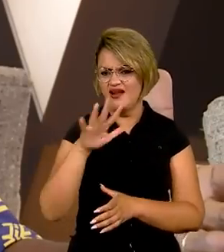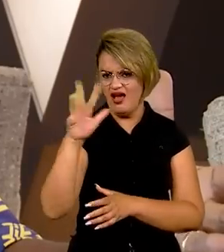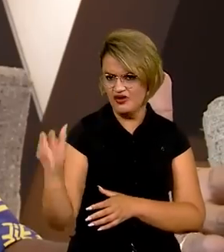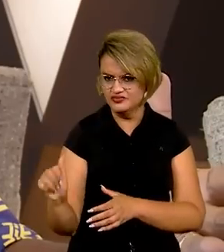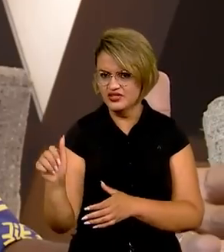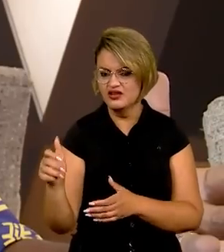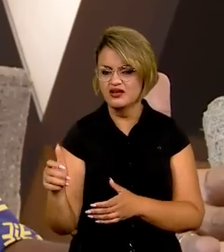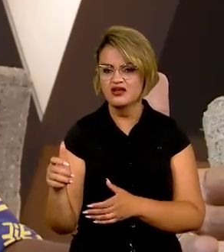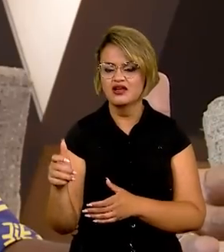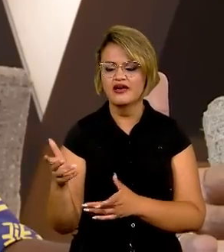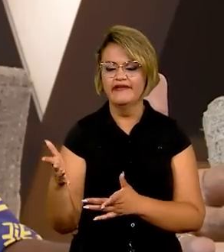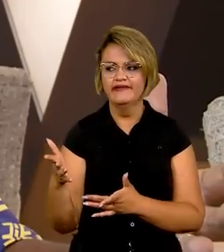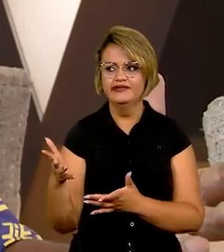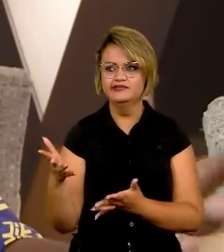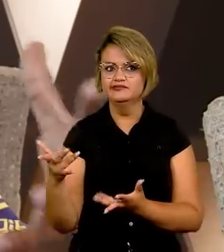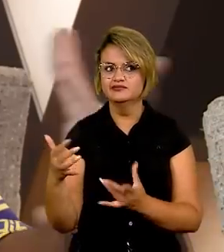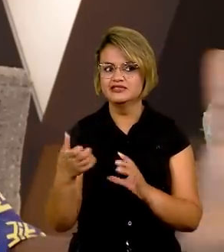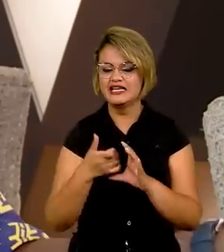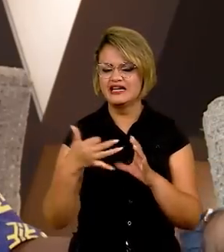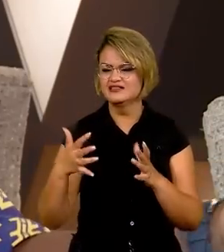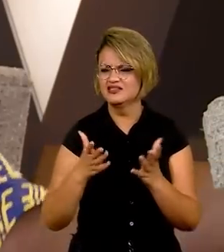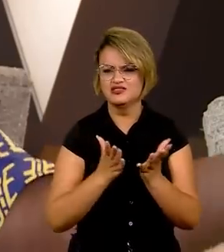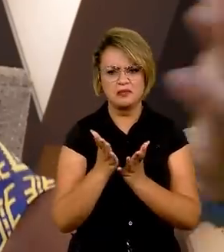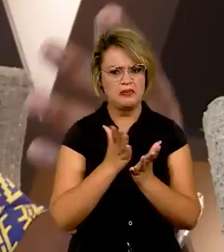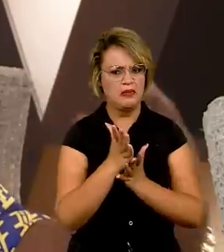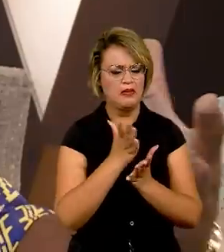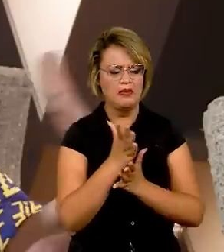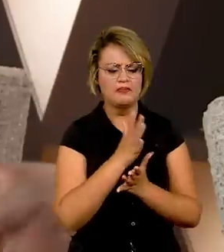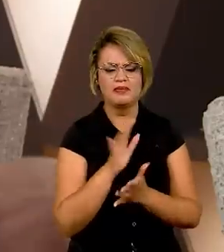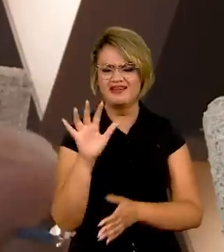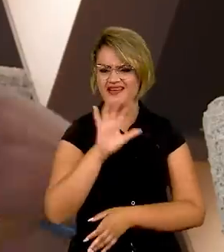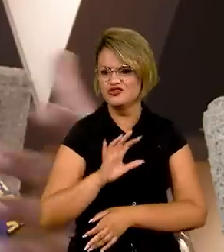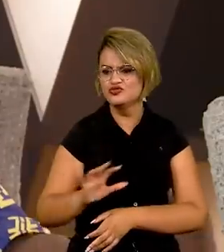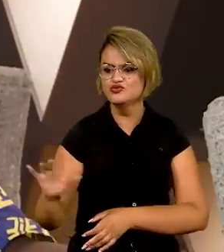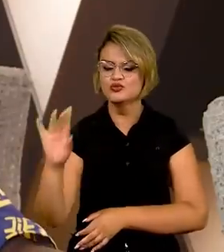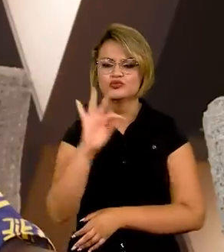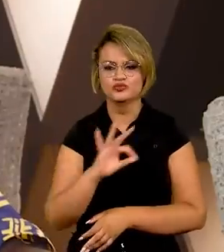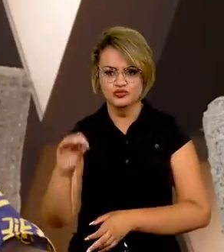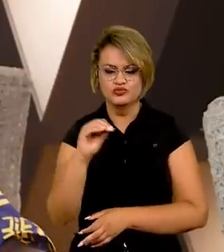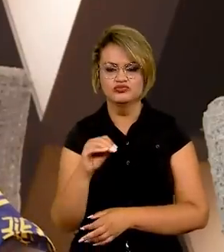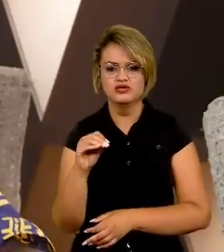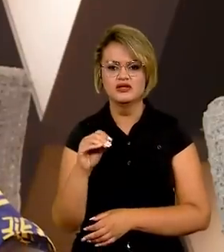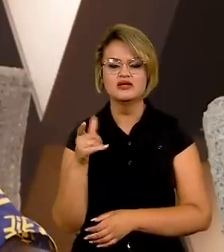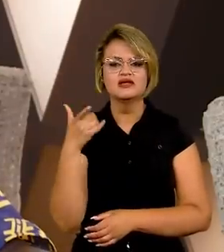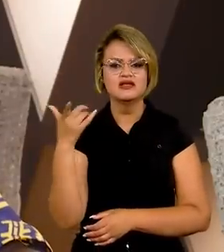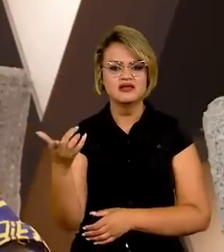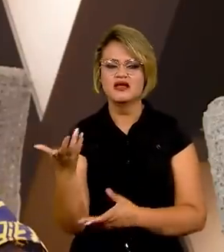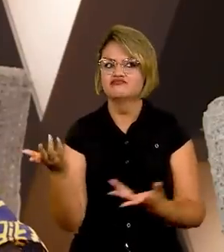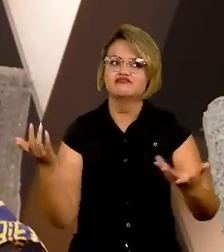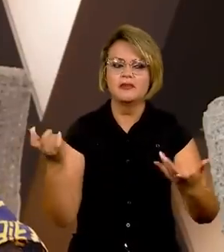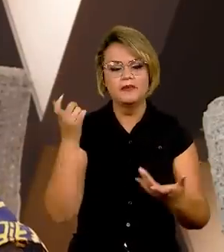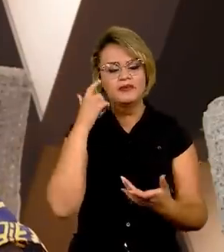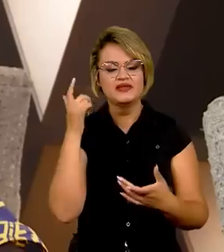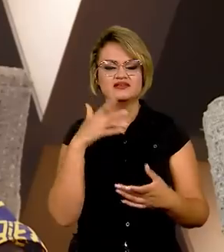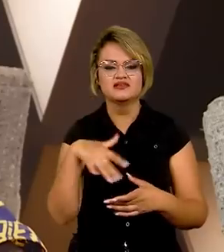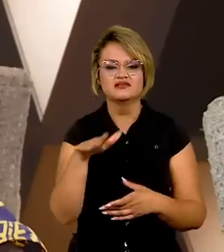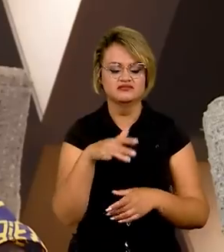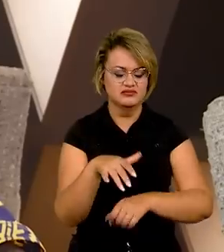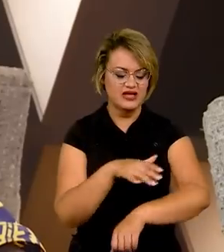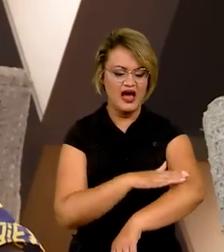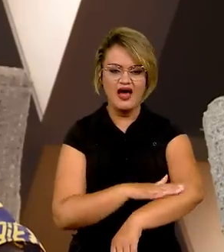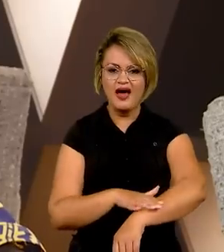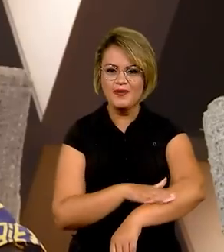aspecto que é transversal a toda essa região, que é a questão da testa da pele,